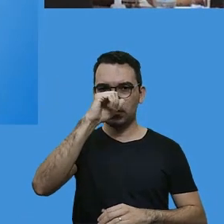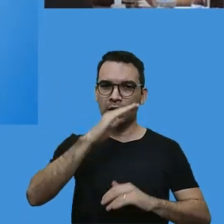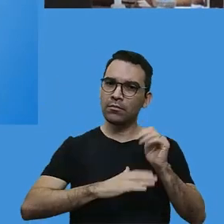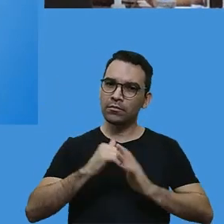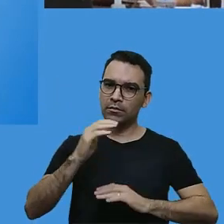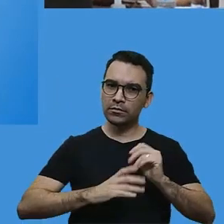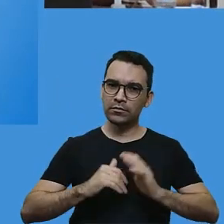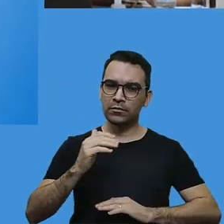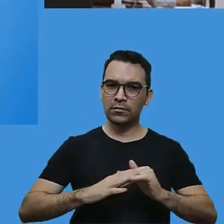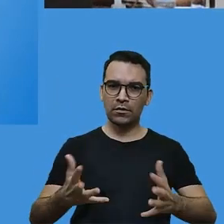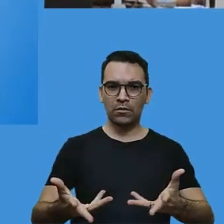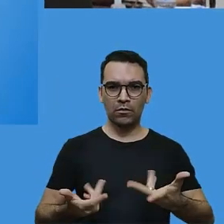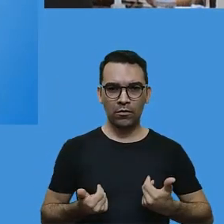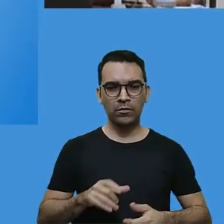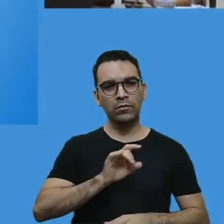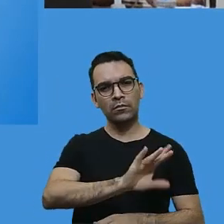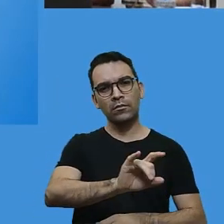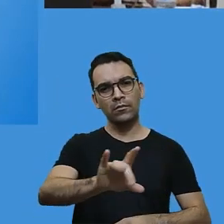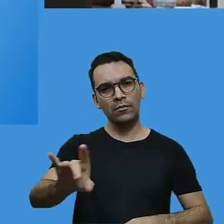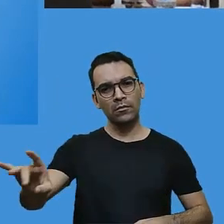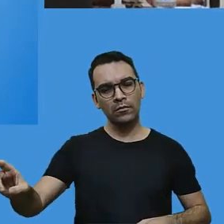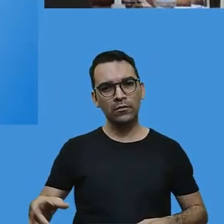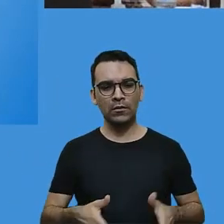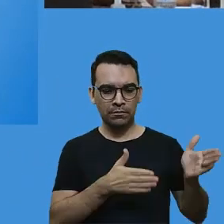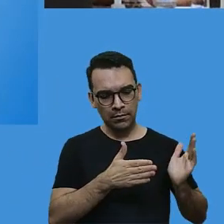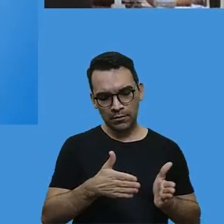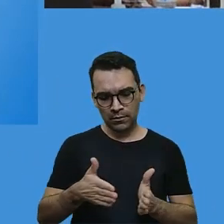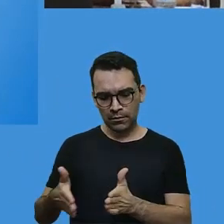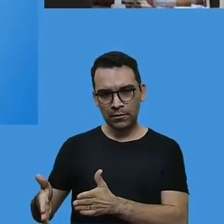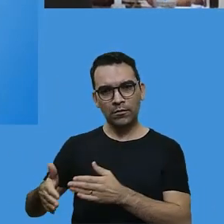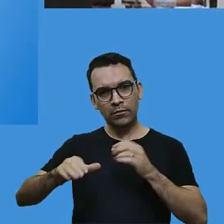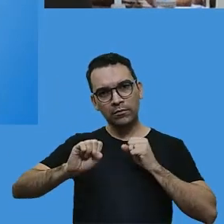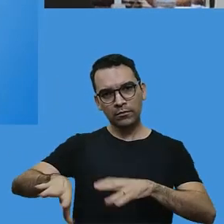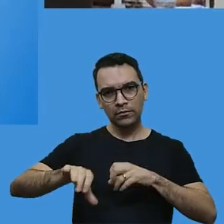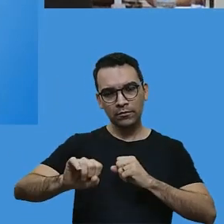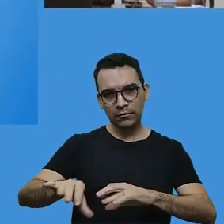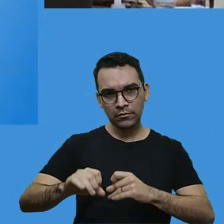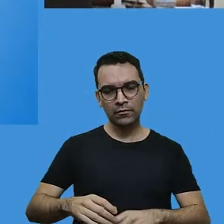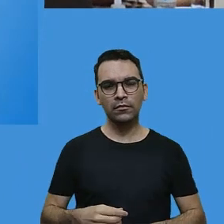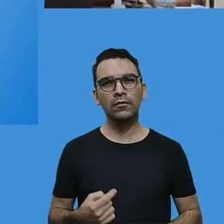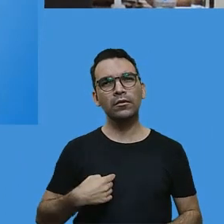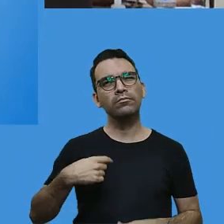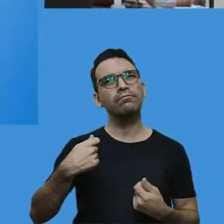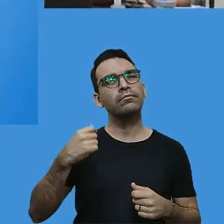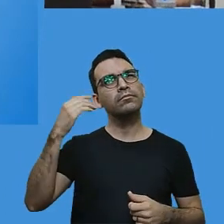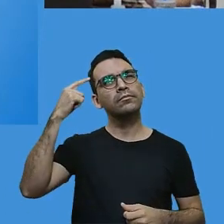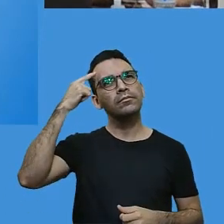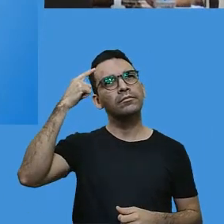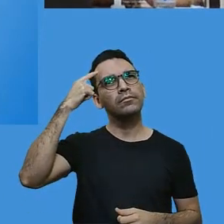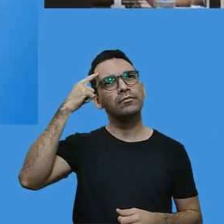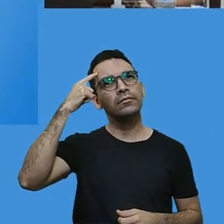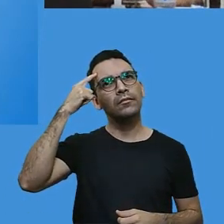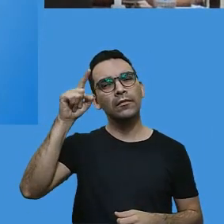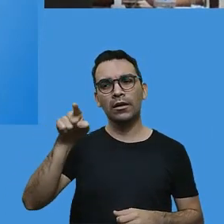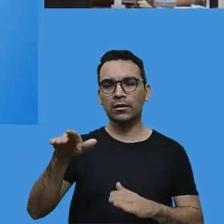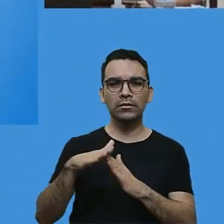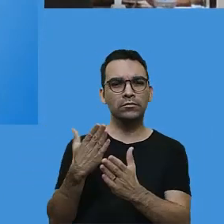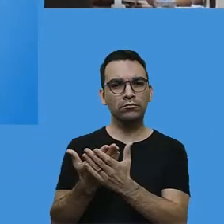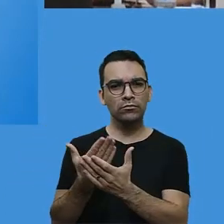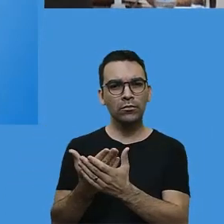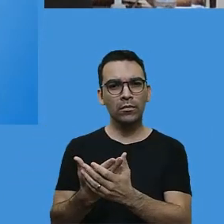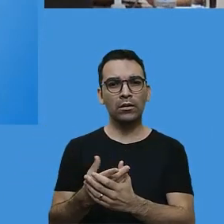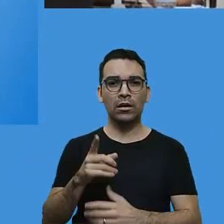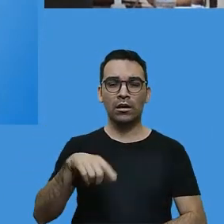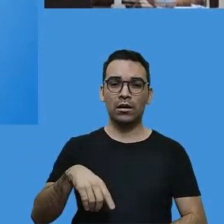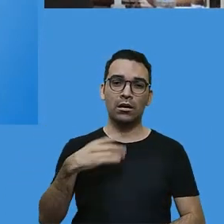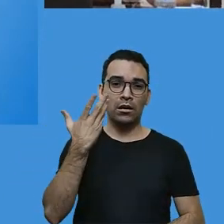competências previstas para cada etapa de ensino. Então, eu tenho que pensar que eu estou atendendo a minha unidade escolar à educação infantil.